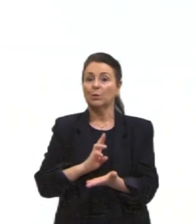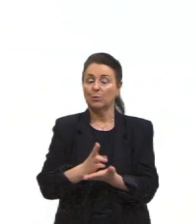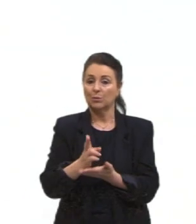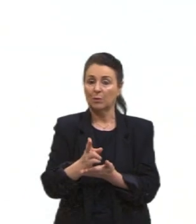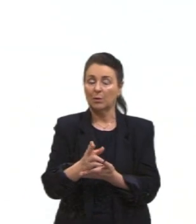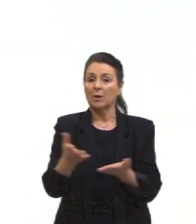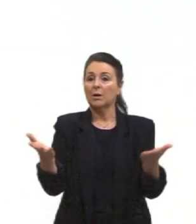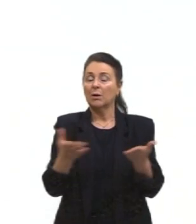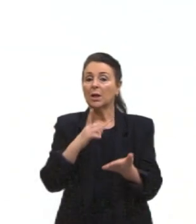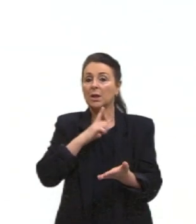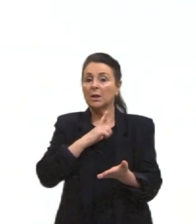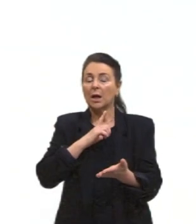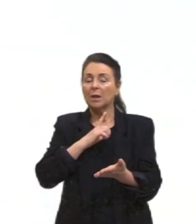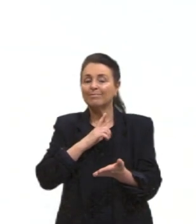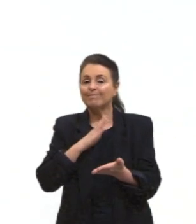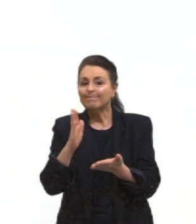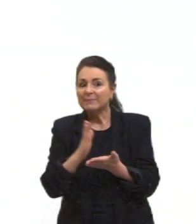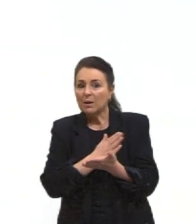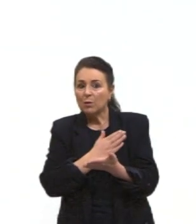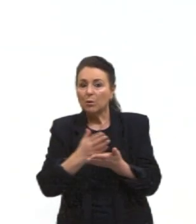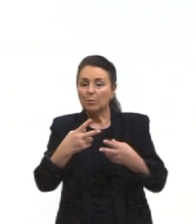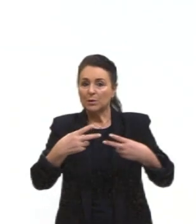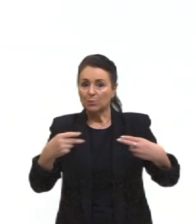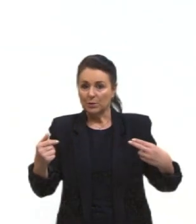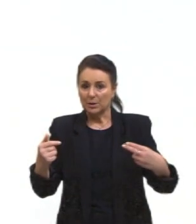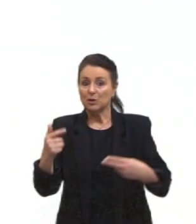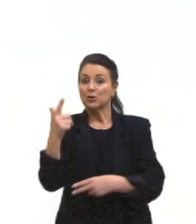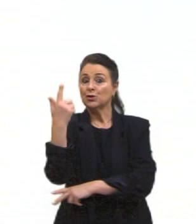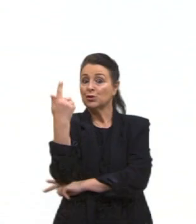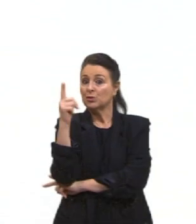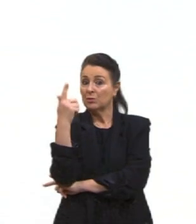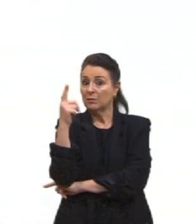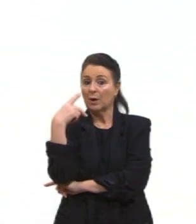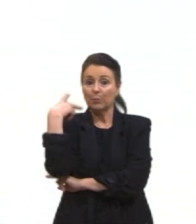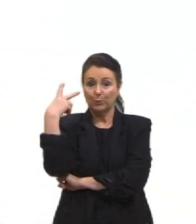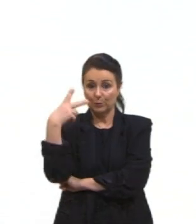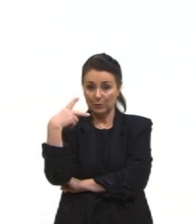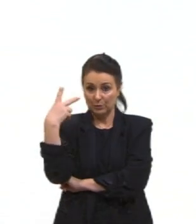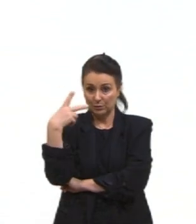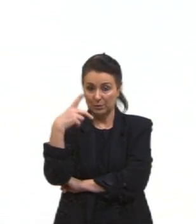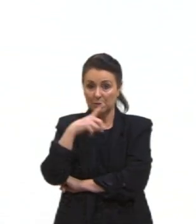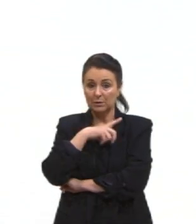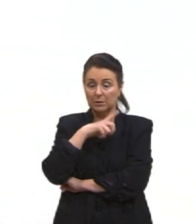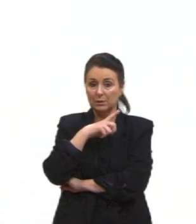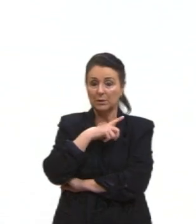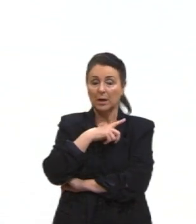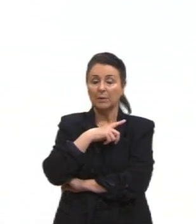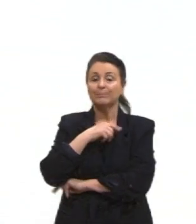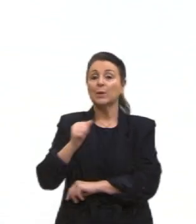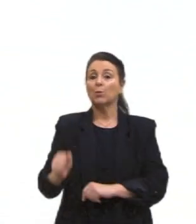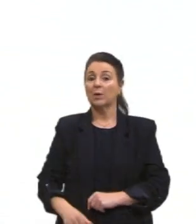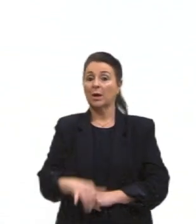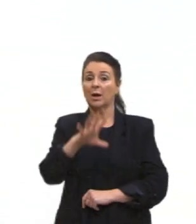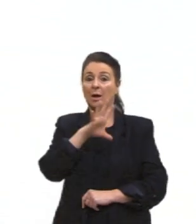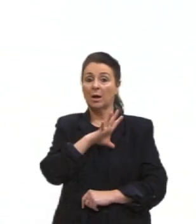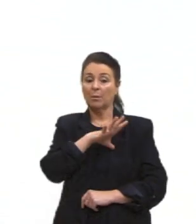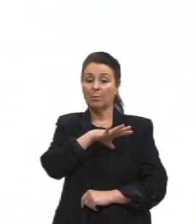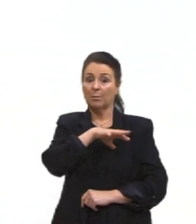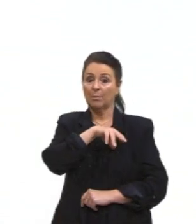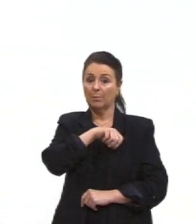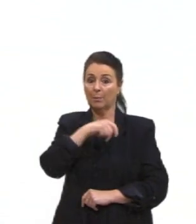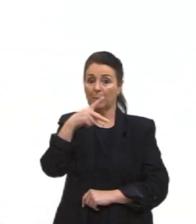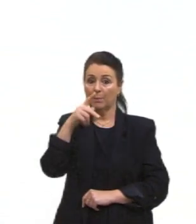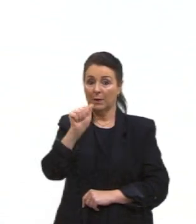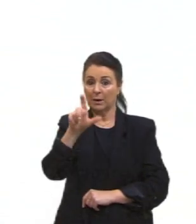E aí nós temos algumas questões de geopolítica. Primeira, tá, nós temos a questão da Palestina, né, a questão do